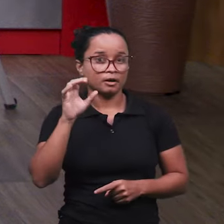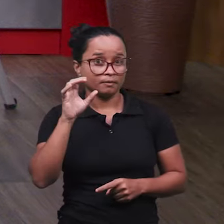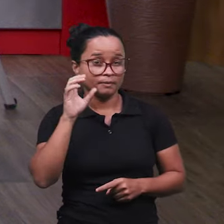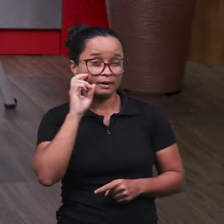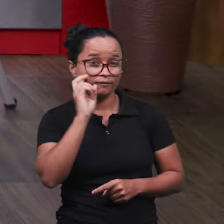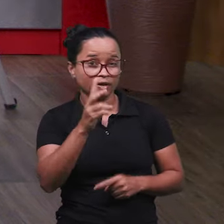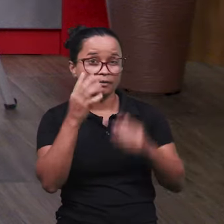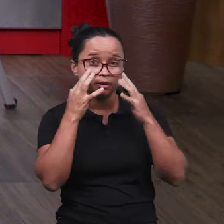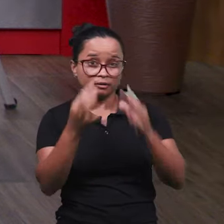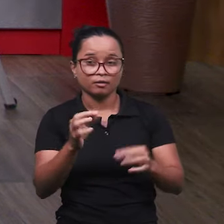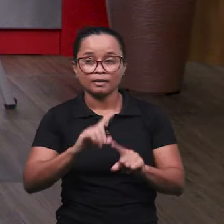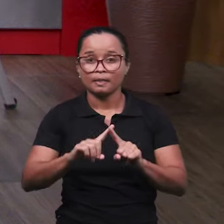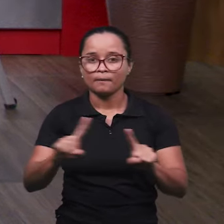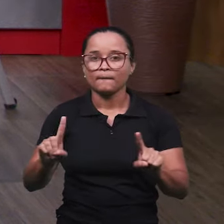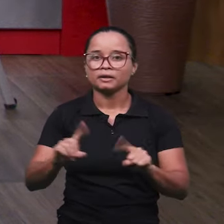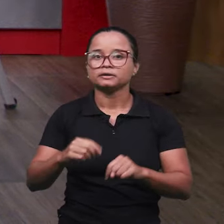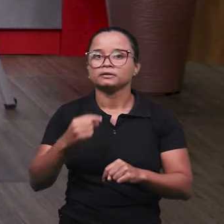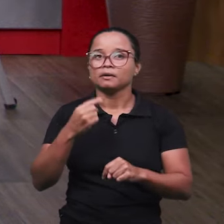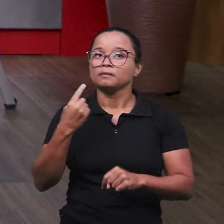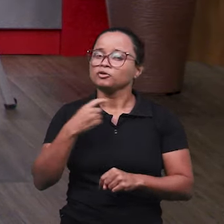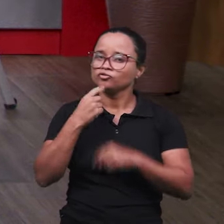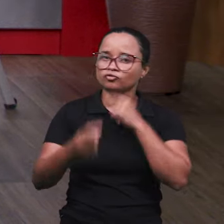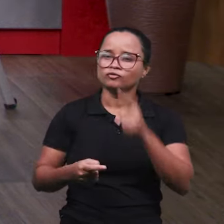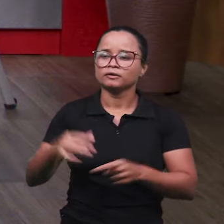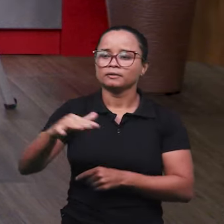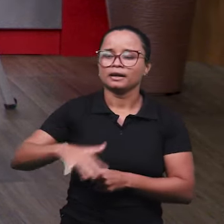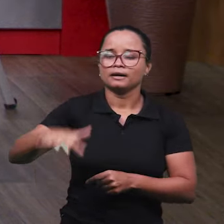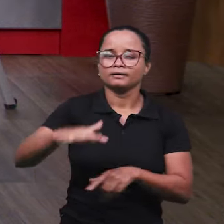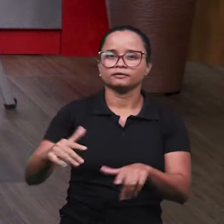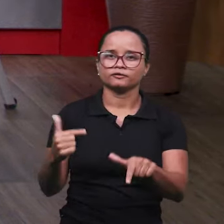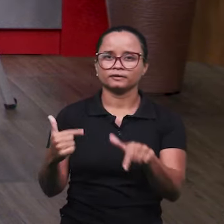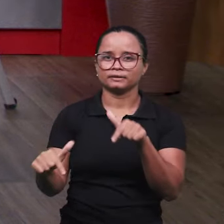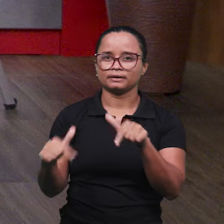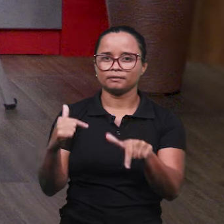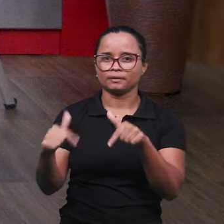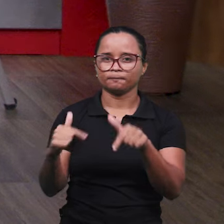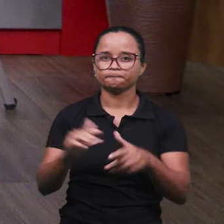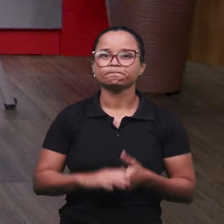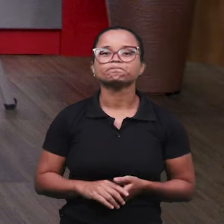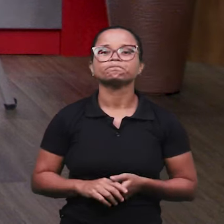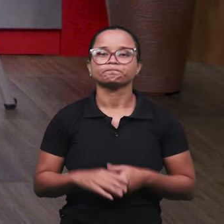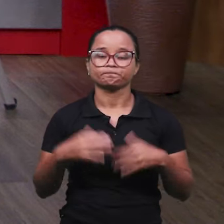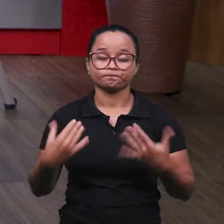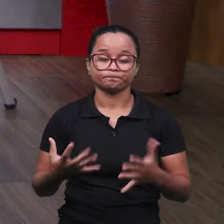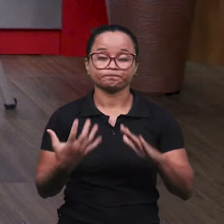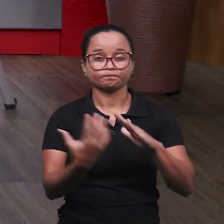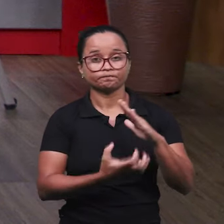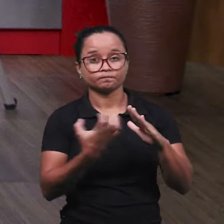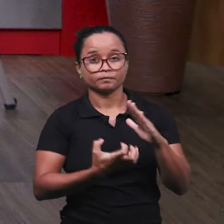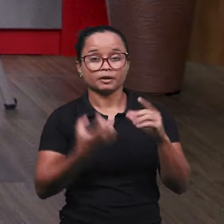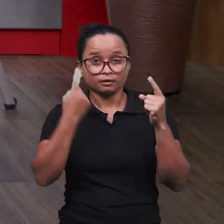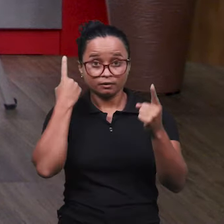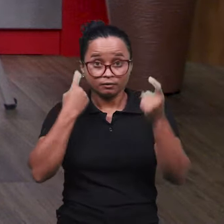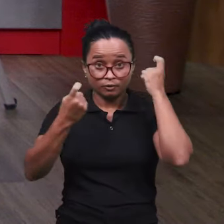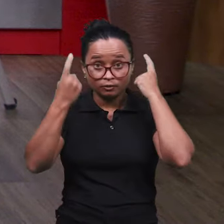de dúvidas, em questão sobre o ambiente do trabalho, né, que as empresas, atualmente, elas têm se preocupado um tanto quanto